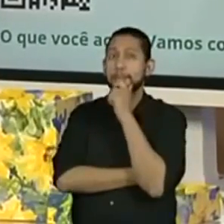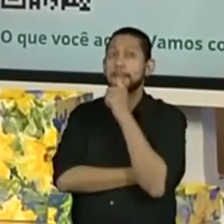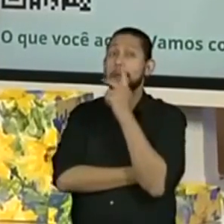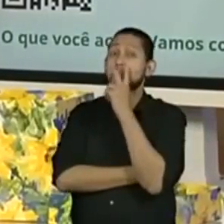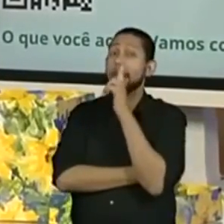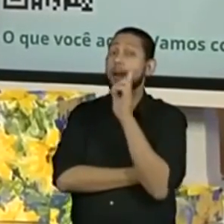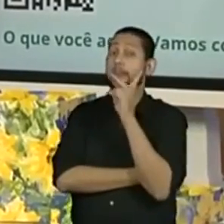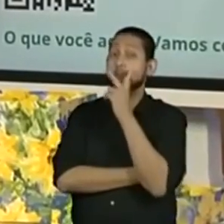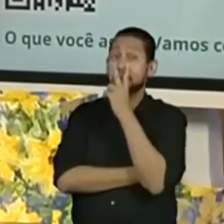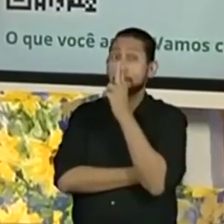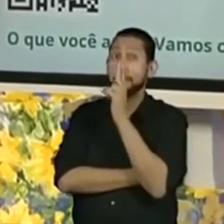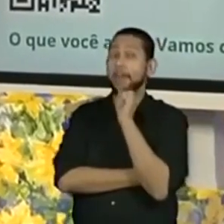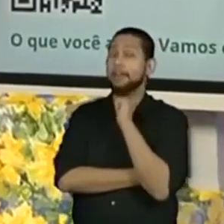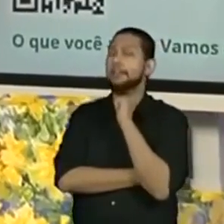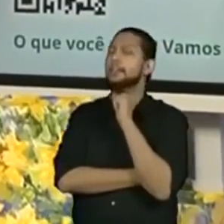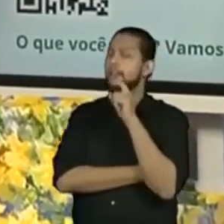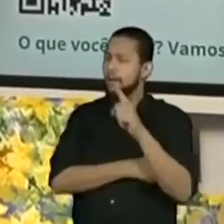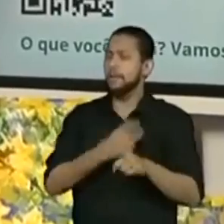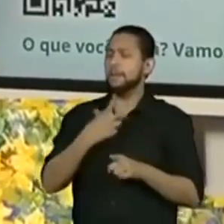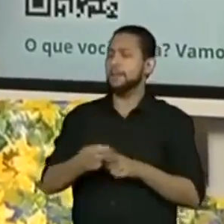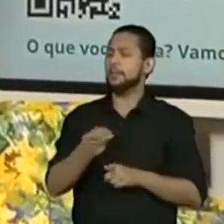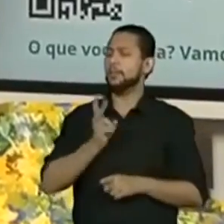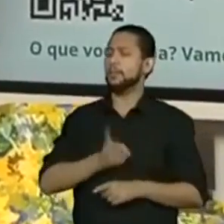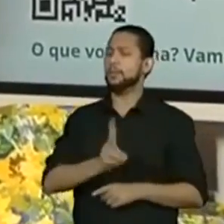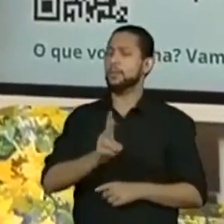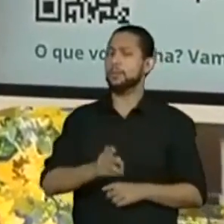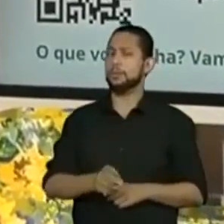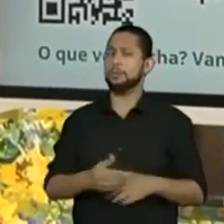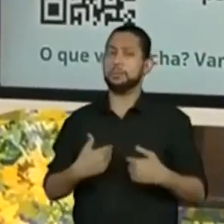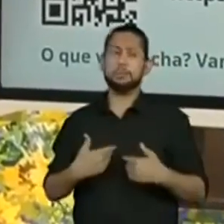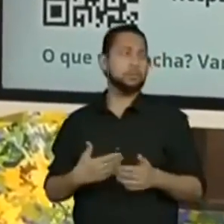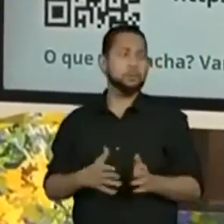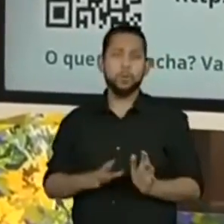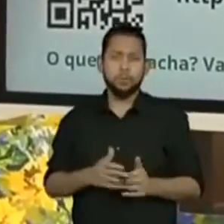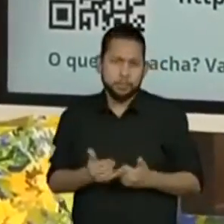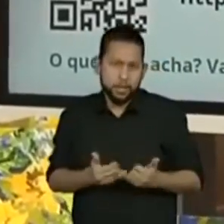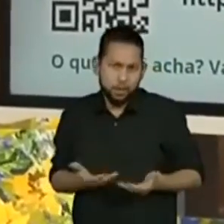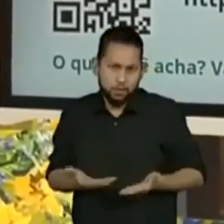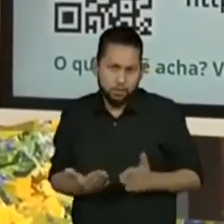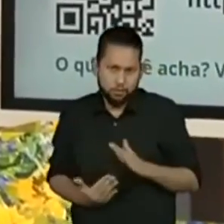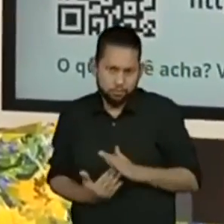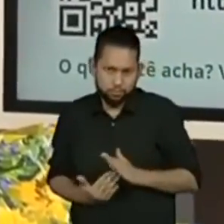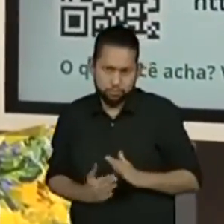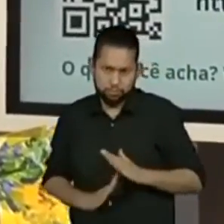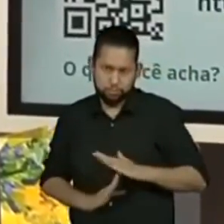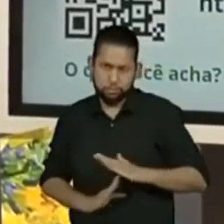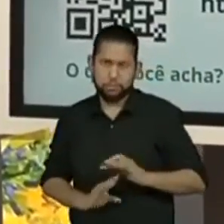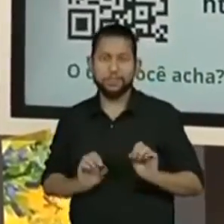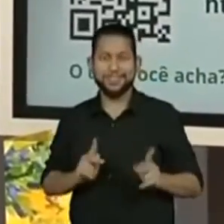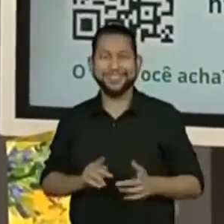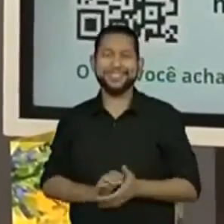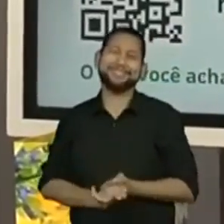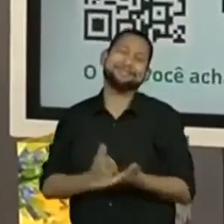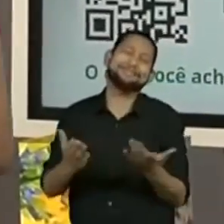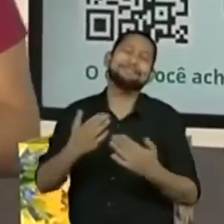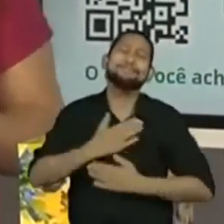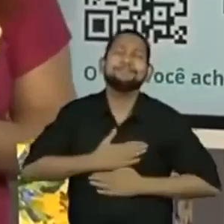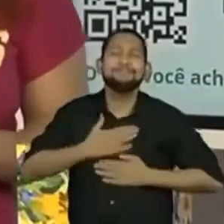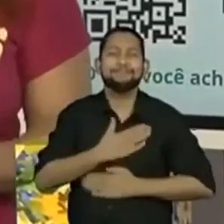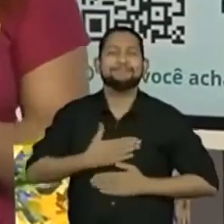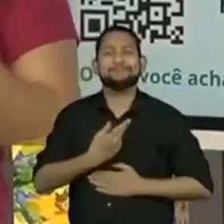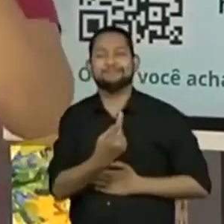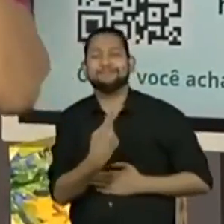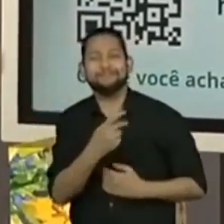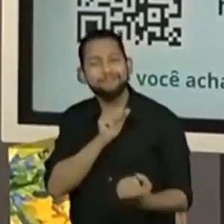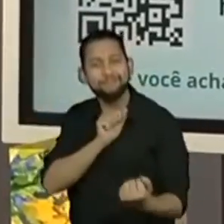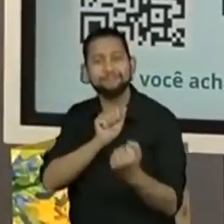algo me diz que continuarei vencendo. Só não vou fazer jogo por enquanto. Certo? Pessoal, gostei muito de estar com vocês